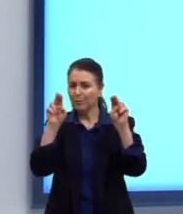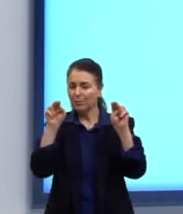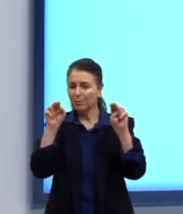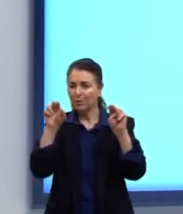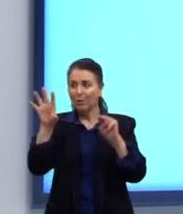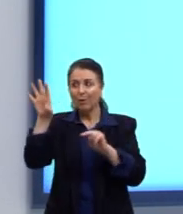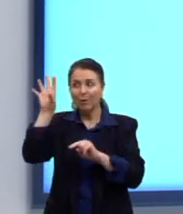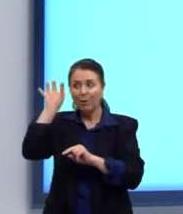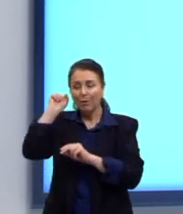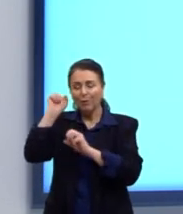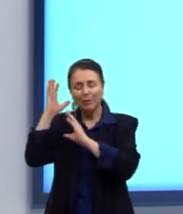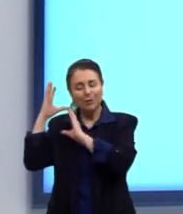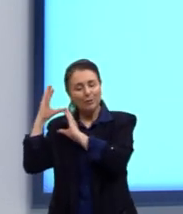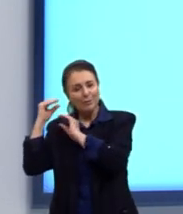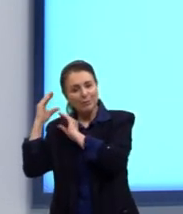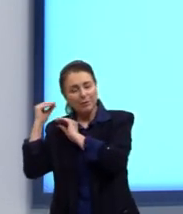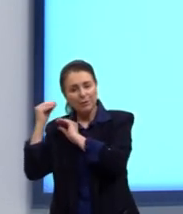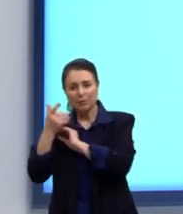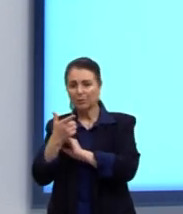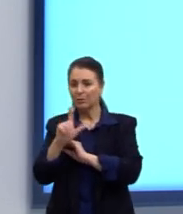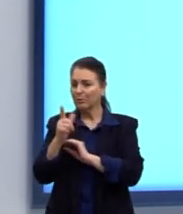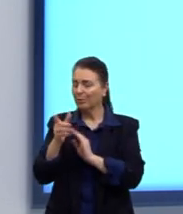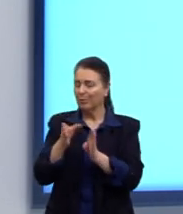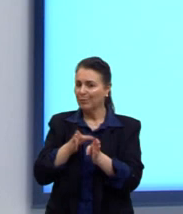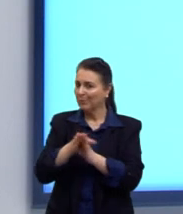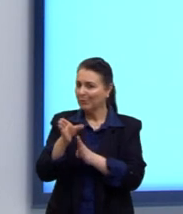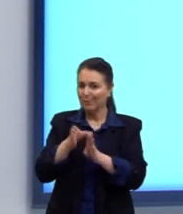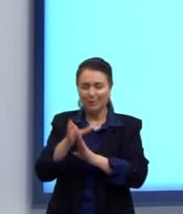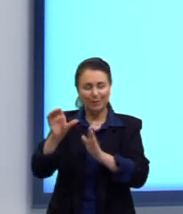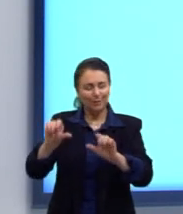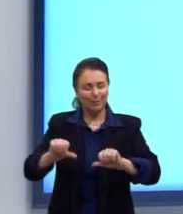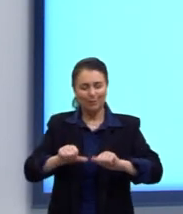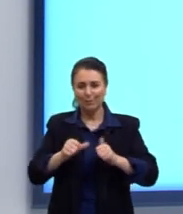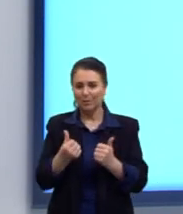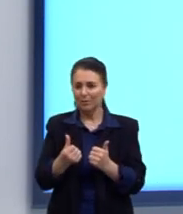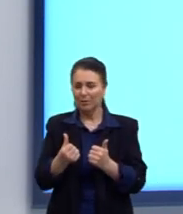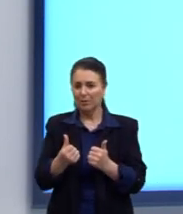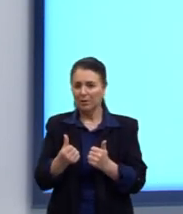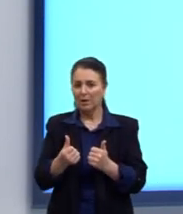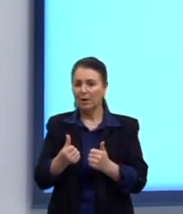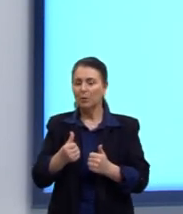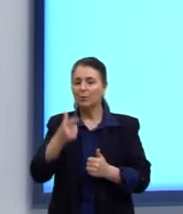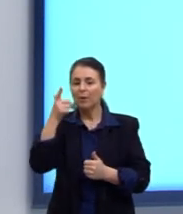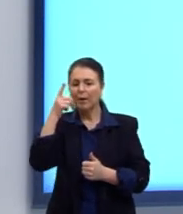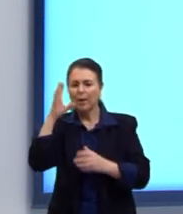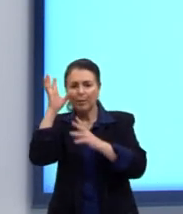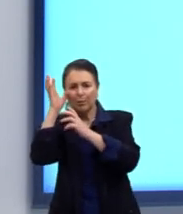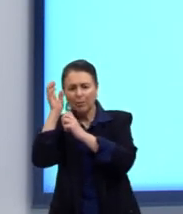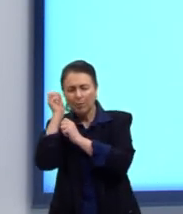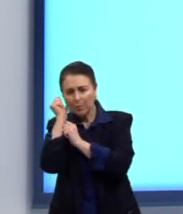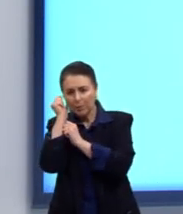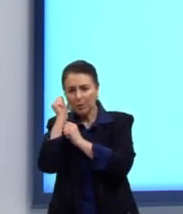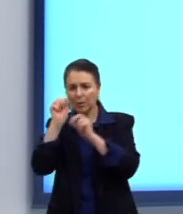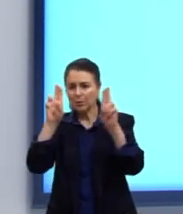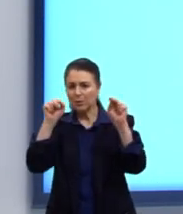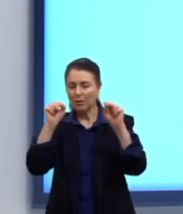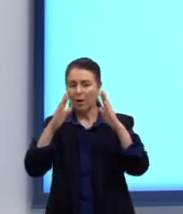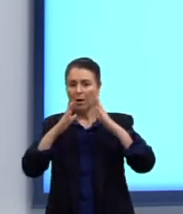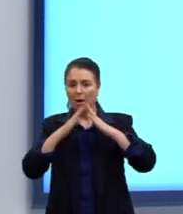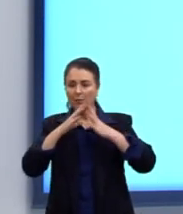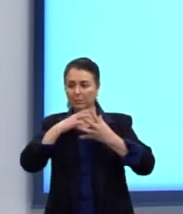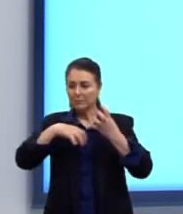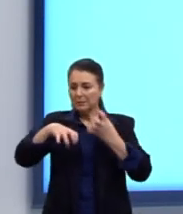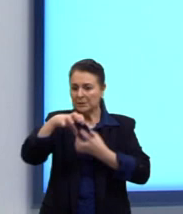travesseiro, não tem melhor conselheiro. Enquanto Biela dormia no assunto, toda a casa se alvoroçava.